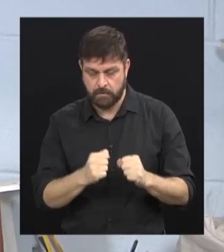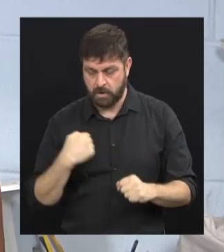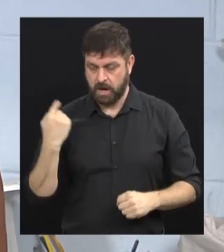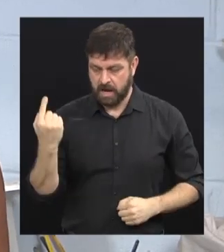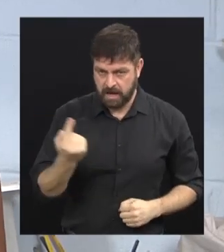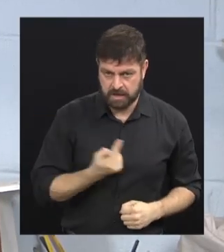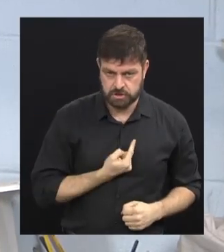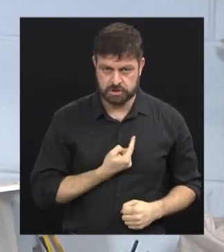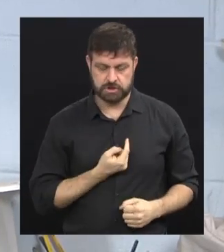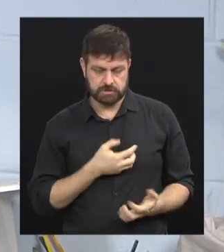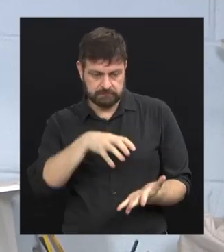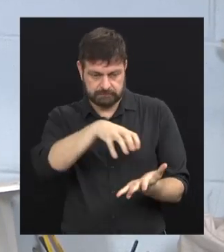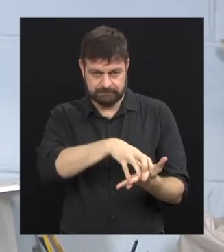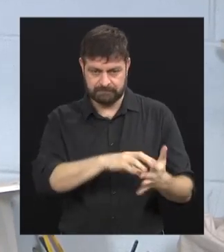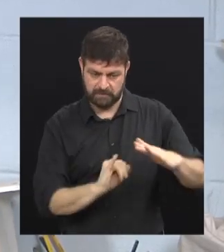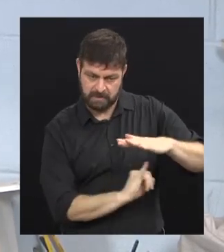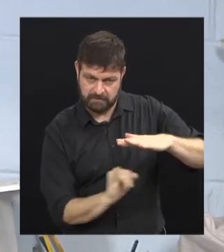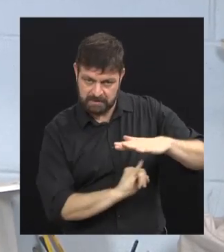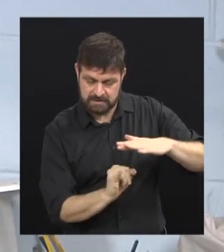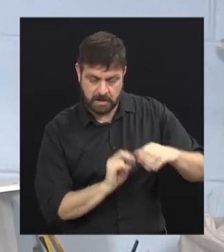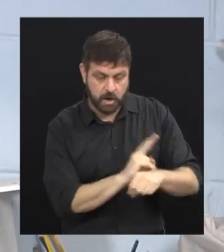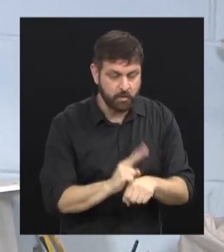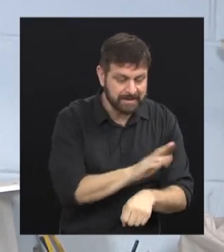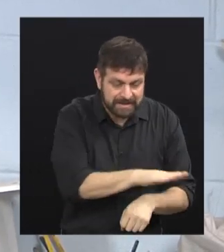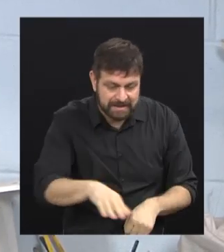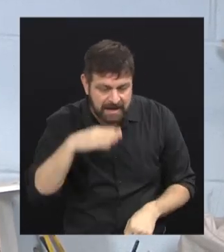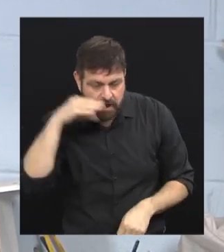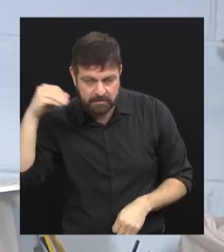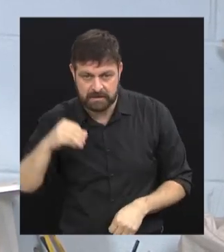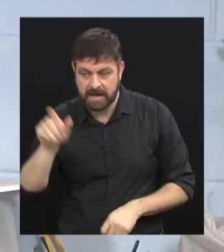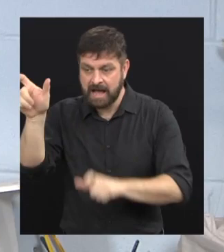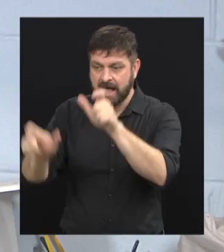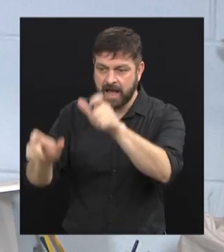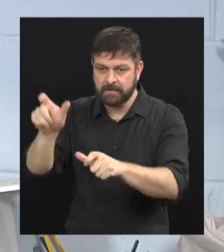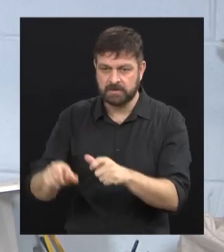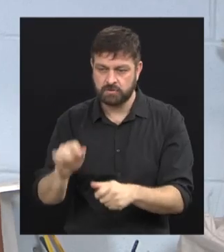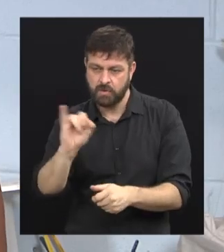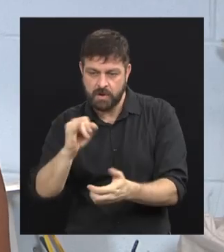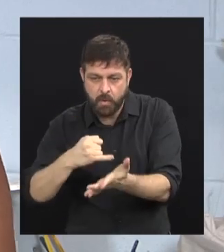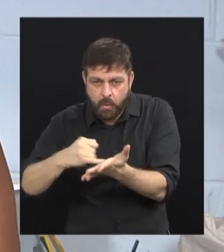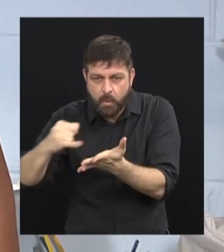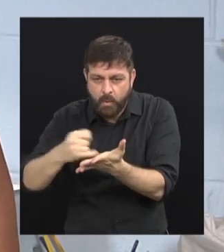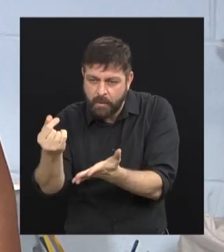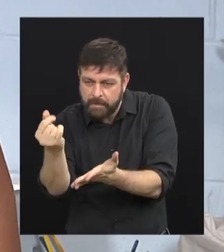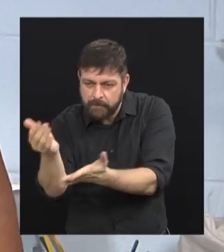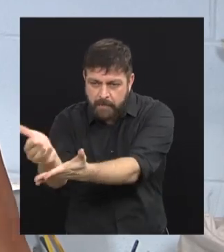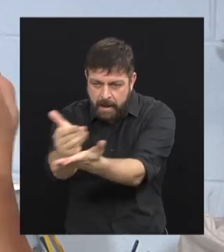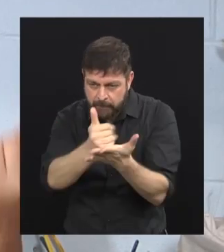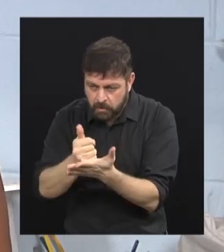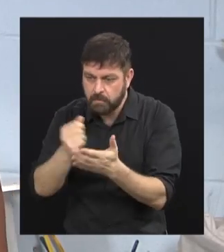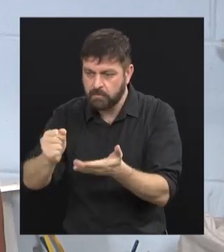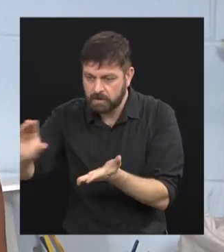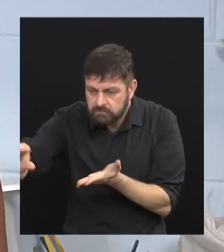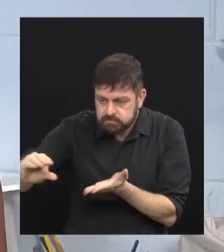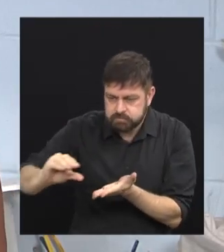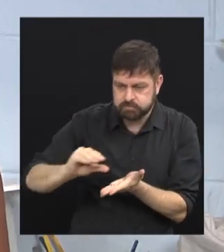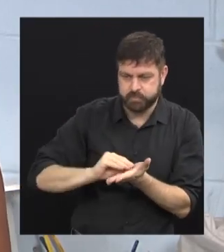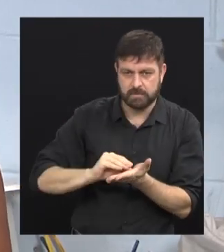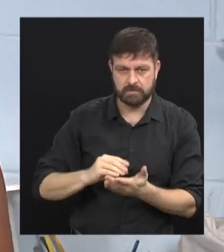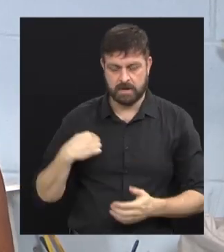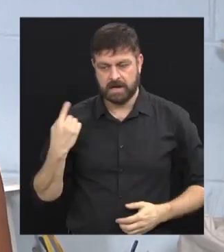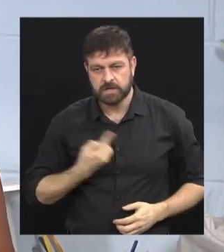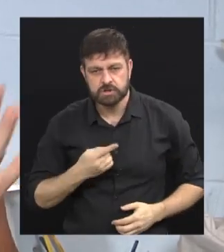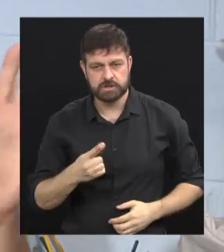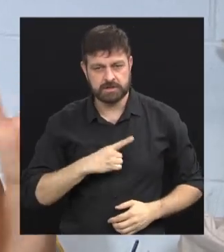nós somos... Nós estamos no fundo da criança e do adolescente. As pessoas podem destinar seu imposto a pessoa física ou jurídica.